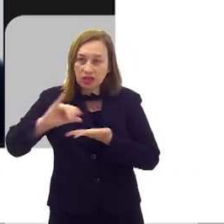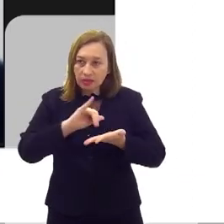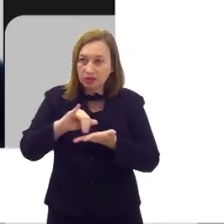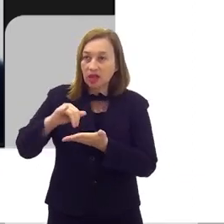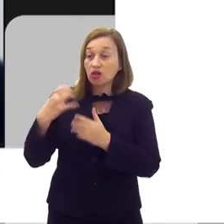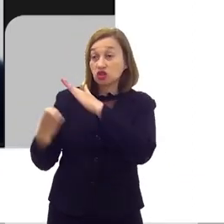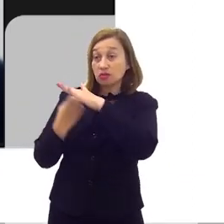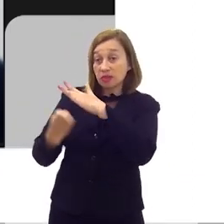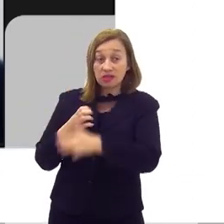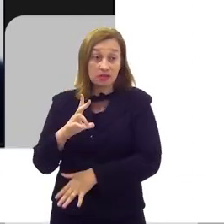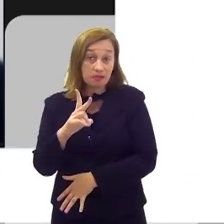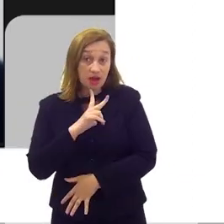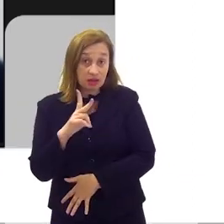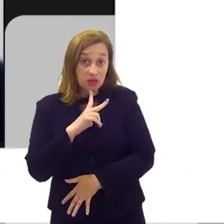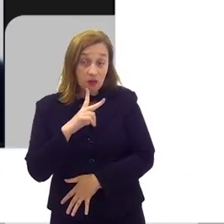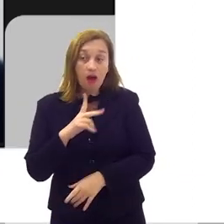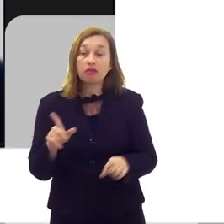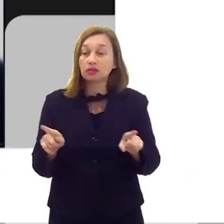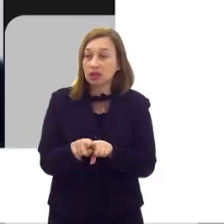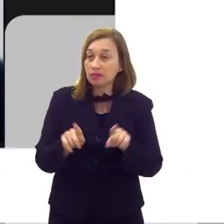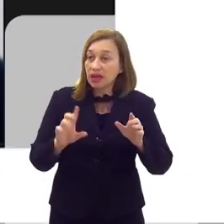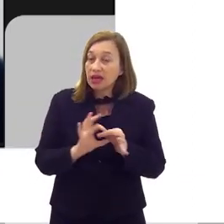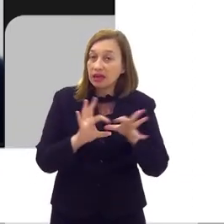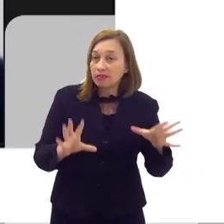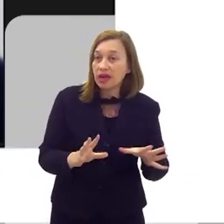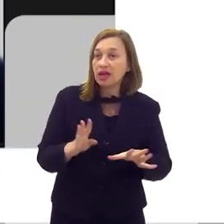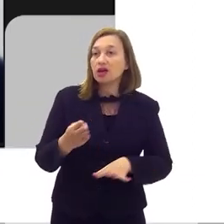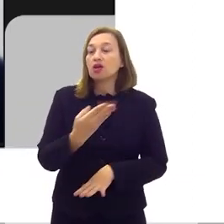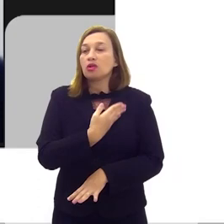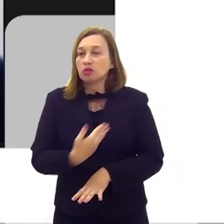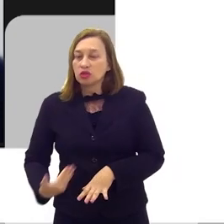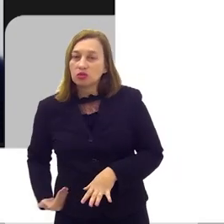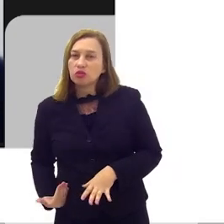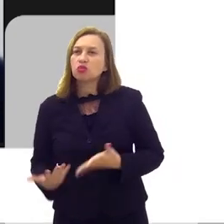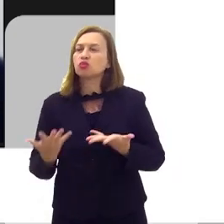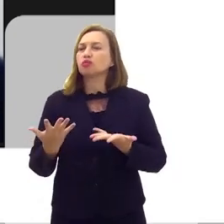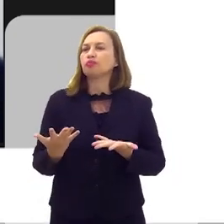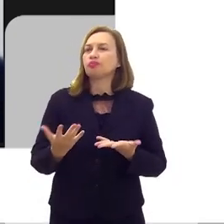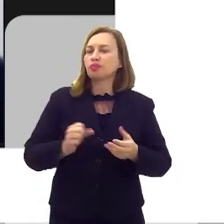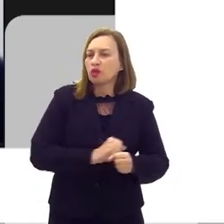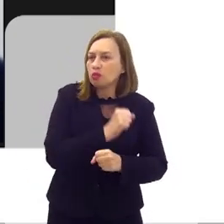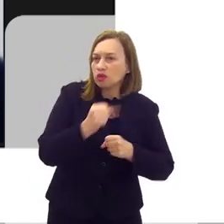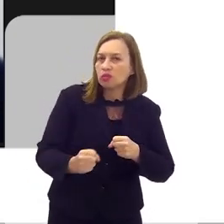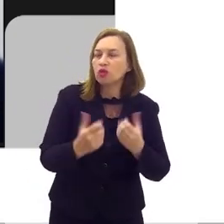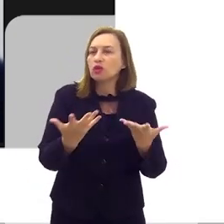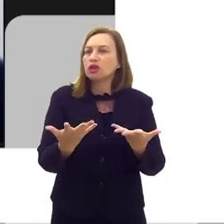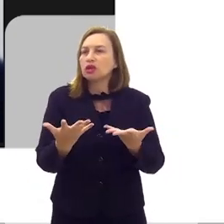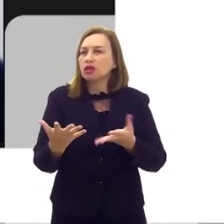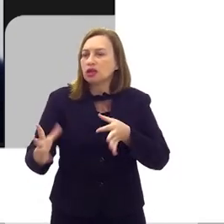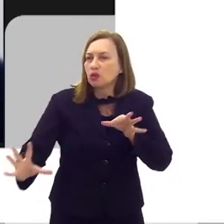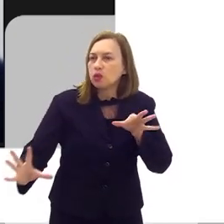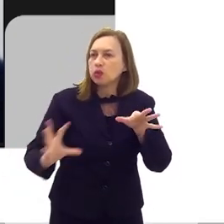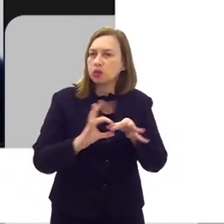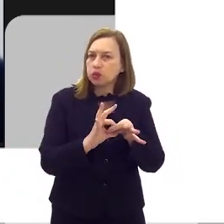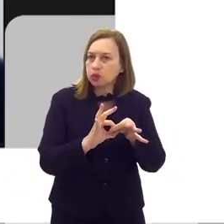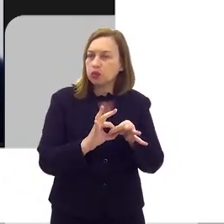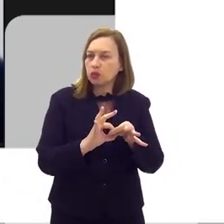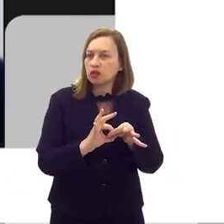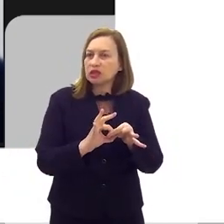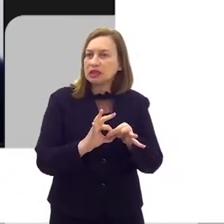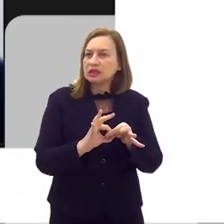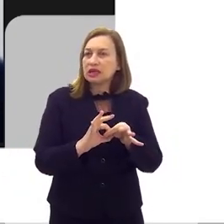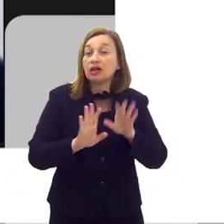minoritária no capital de empresa privada de propósito específico e permite ao poder público condicionar sua participação